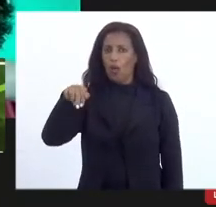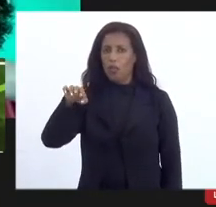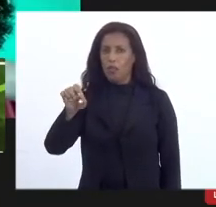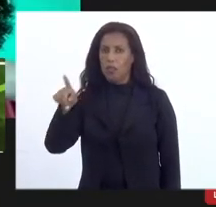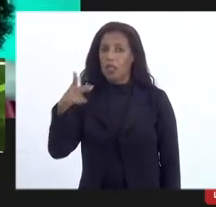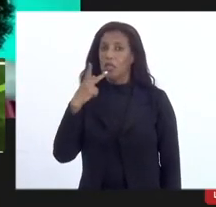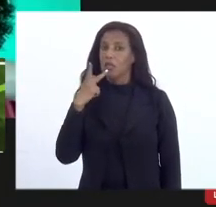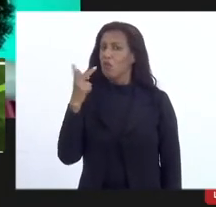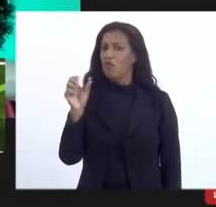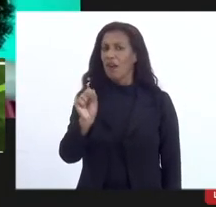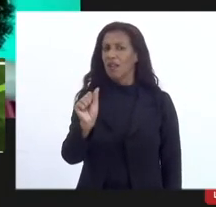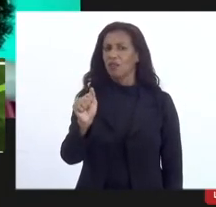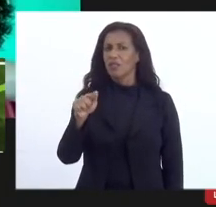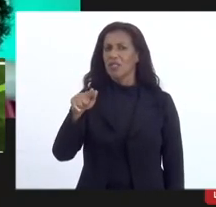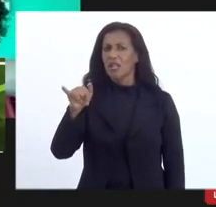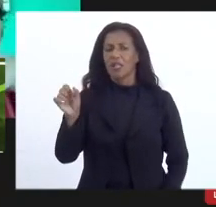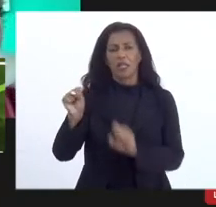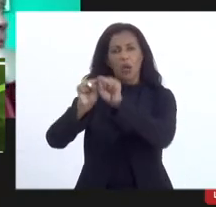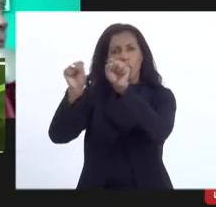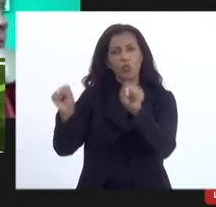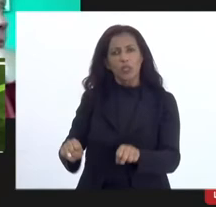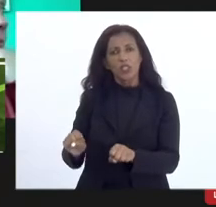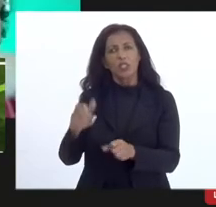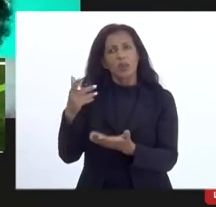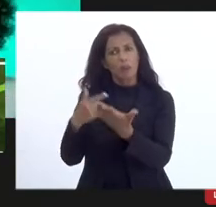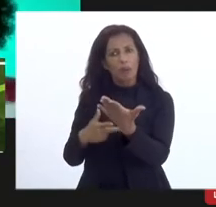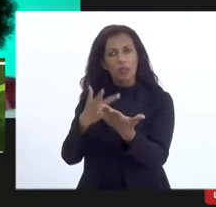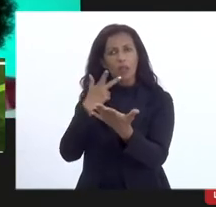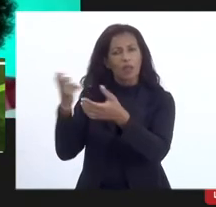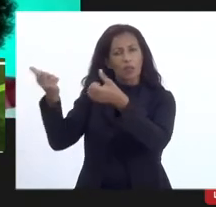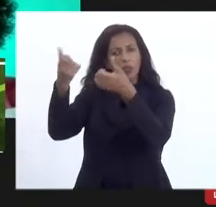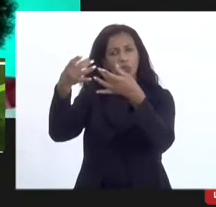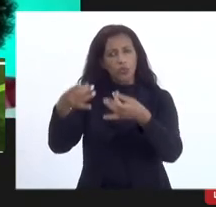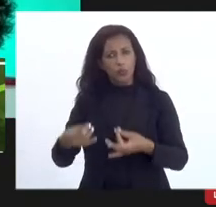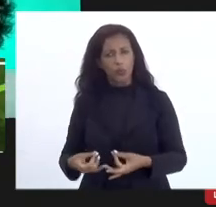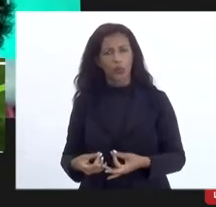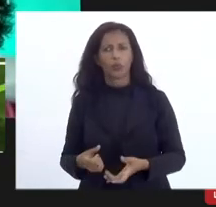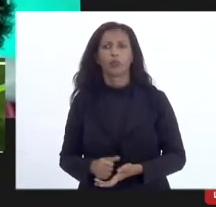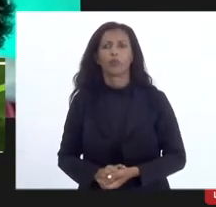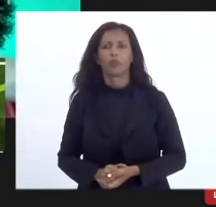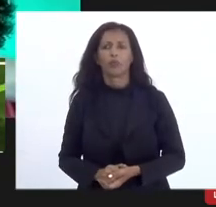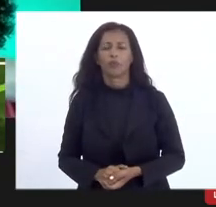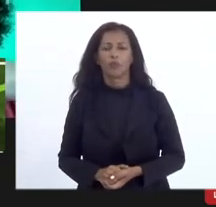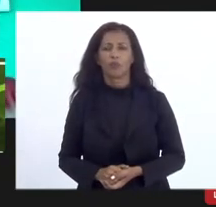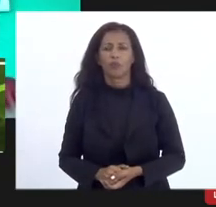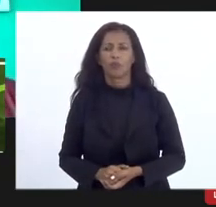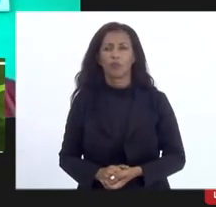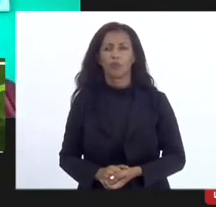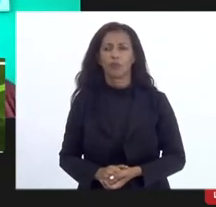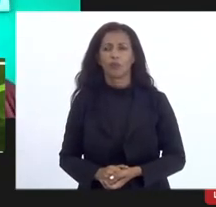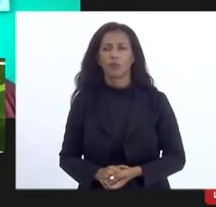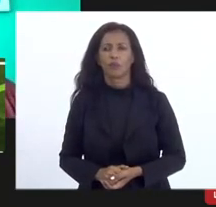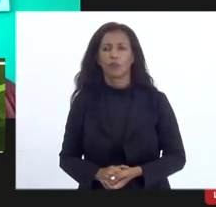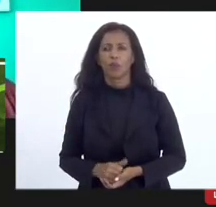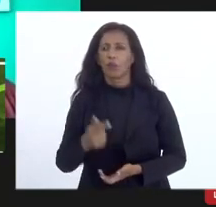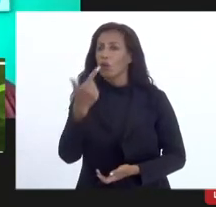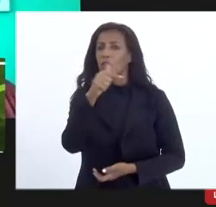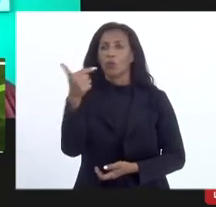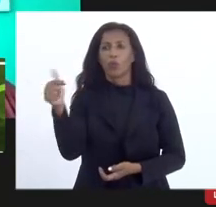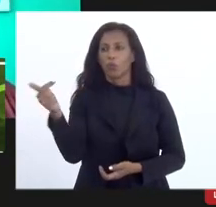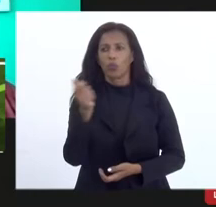falando do Salic que é o sistema para fazer isso que a Marcia falou que o que ela está citando hoje não tem